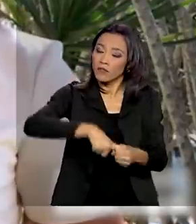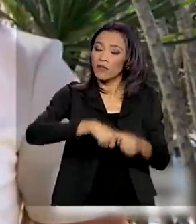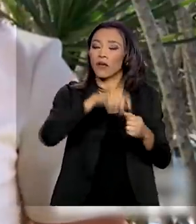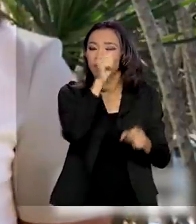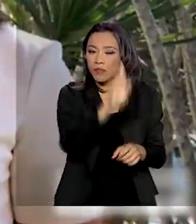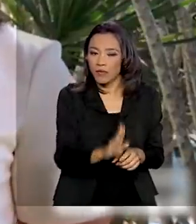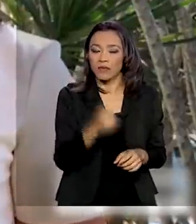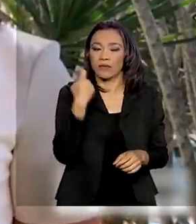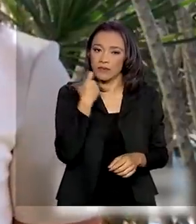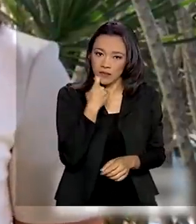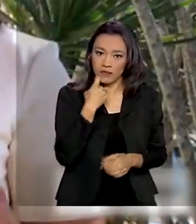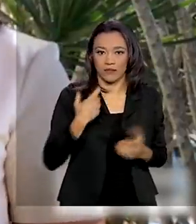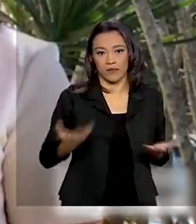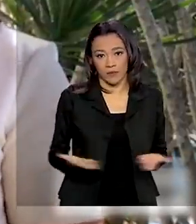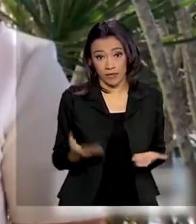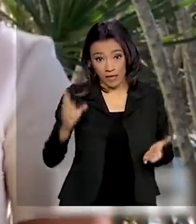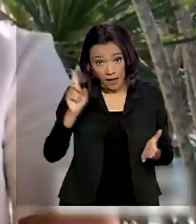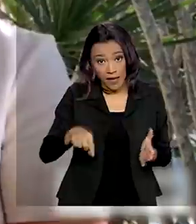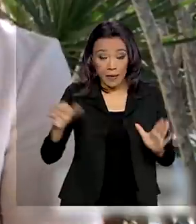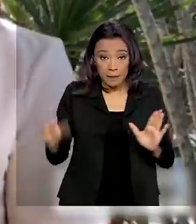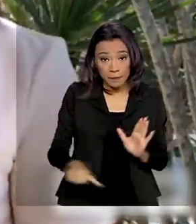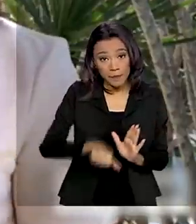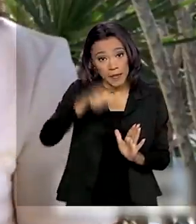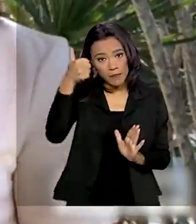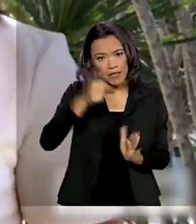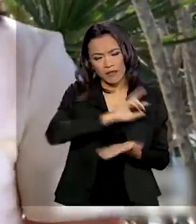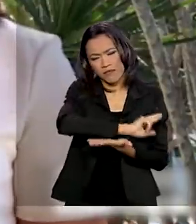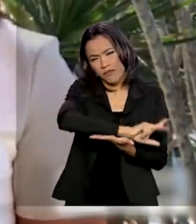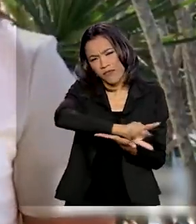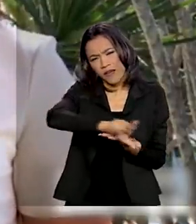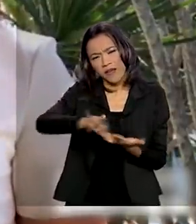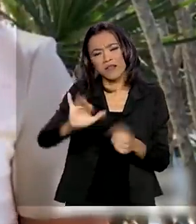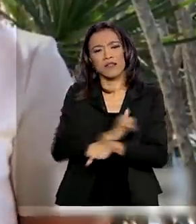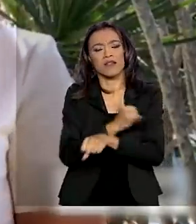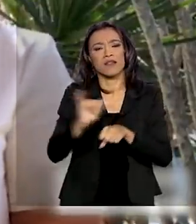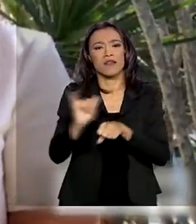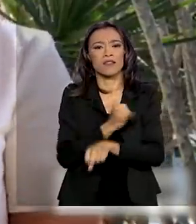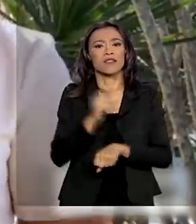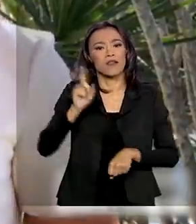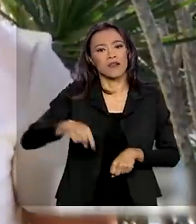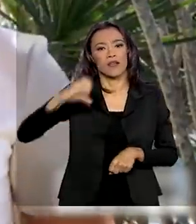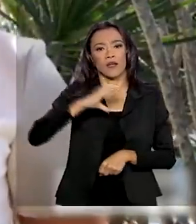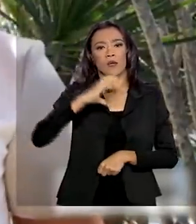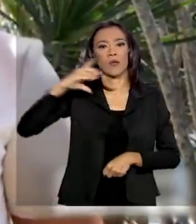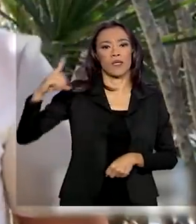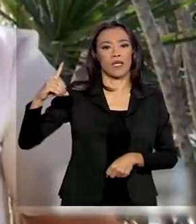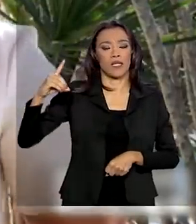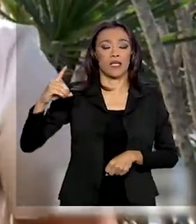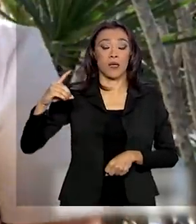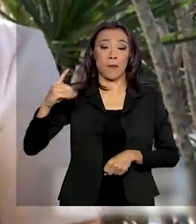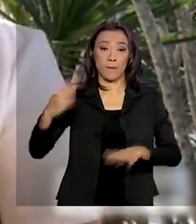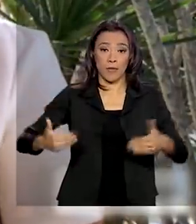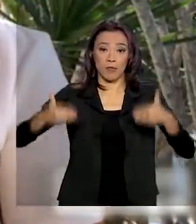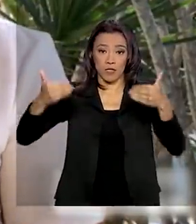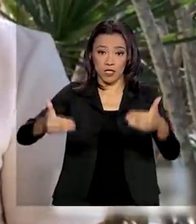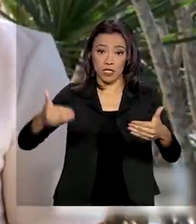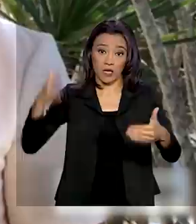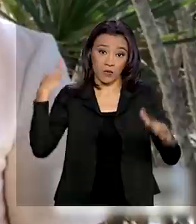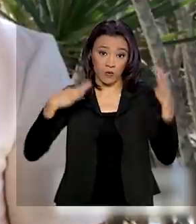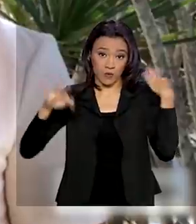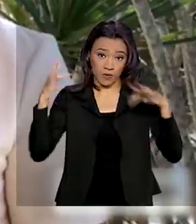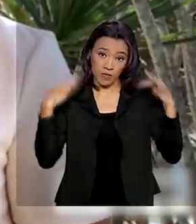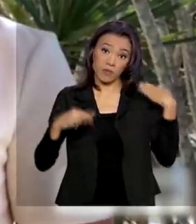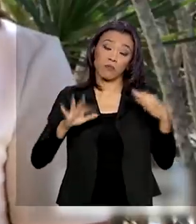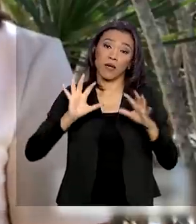-feira. Esta é a primeira de uma série de ações coordenadas pelo Ministério do Turismo para repatriar